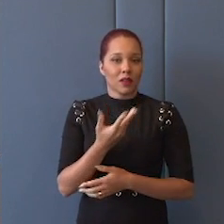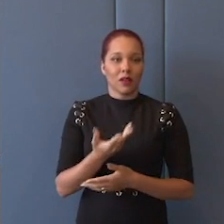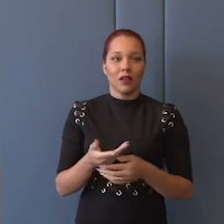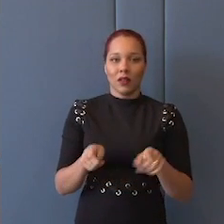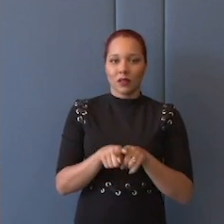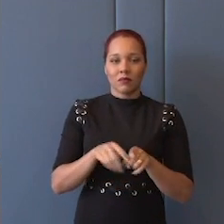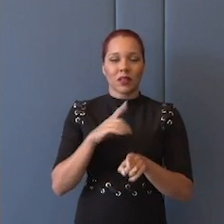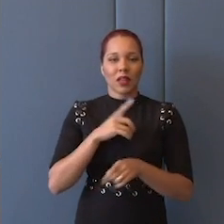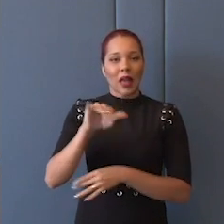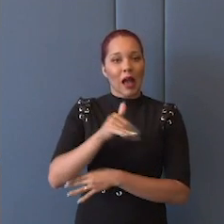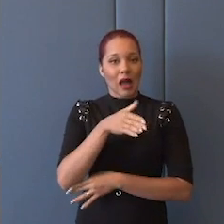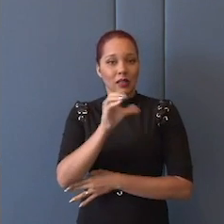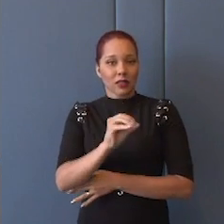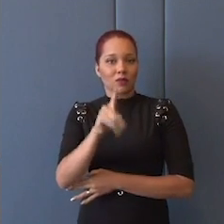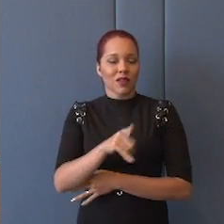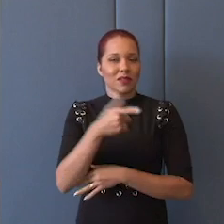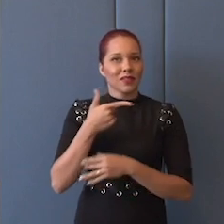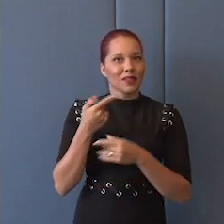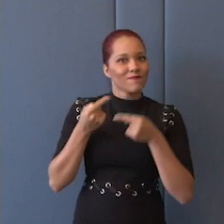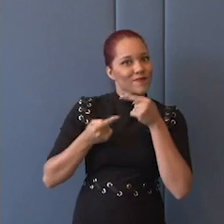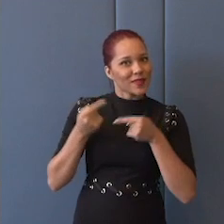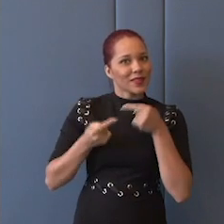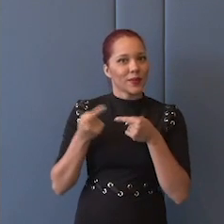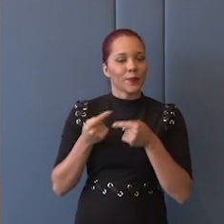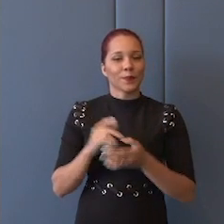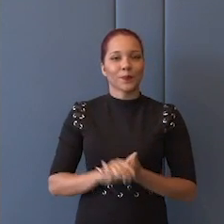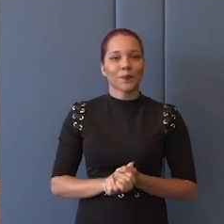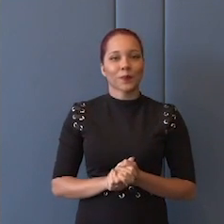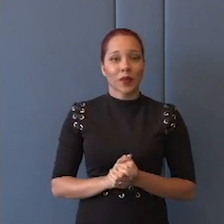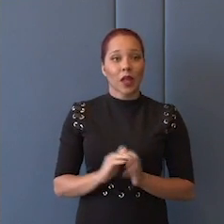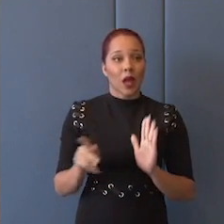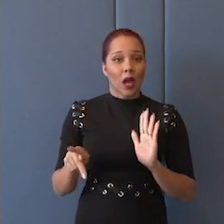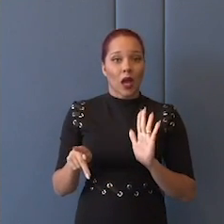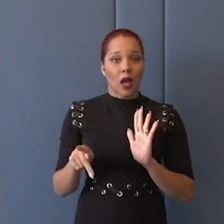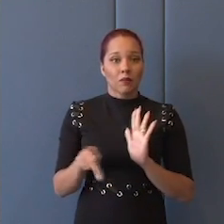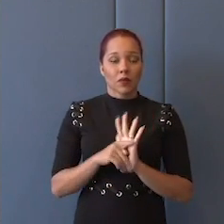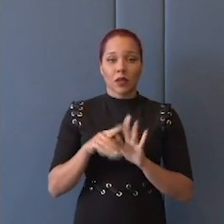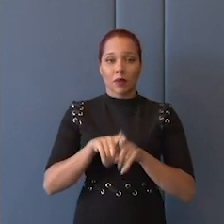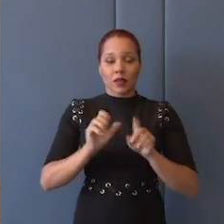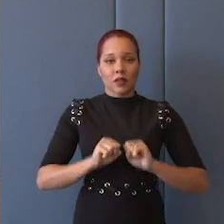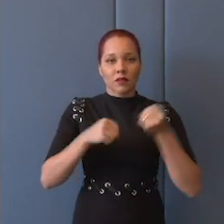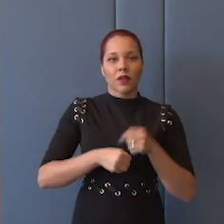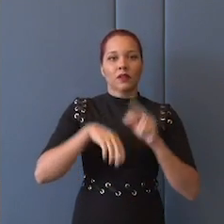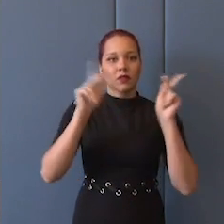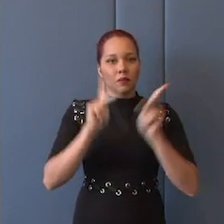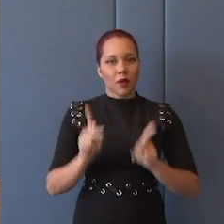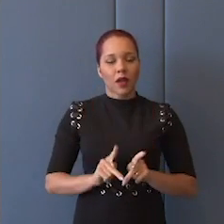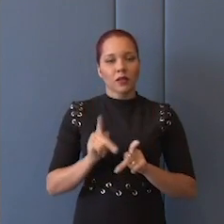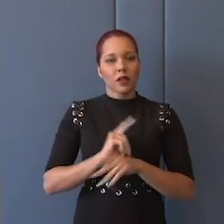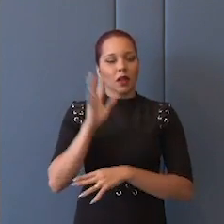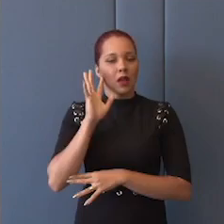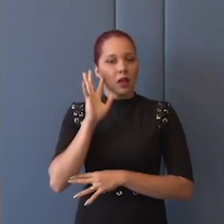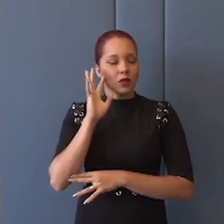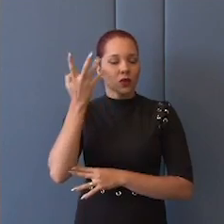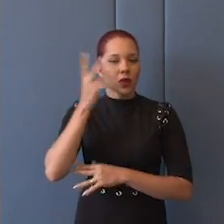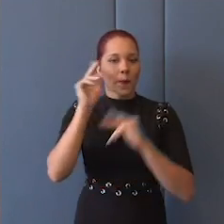e agir nessa tensão. a própria tensão entre a defesa da paz e a solução pacífica de controvérsia, que são dois